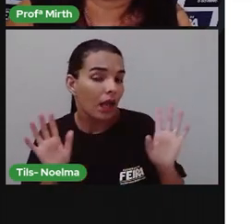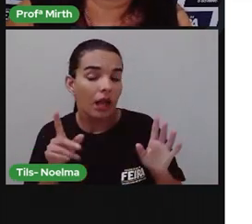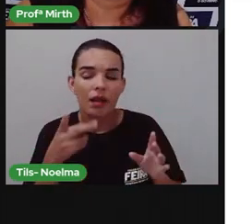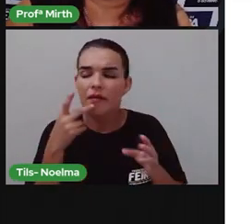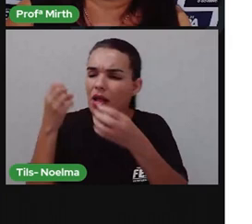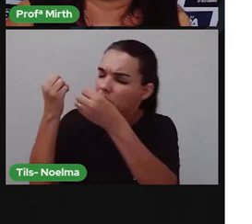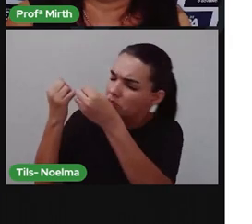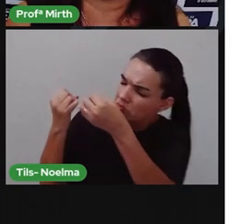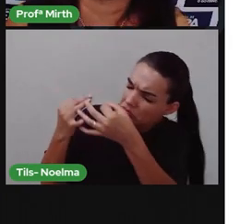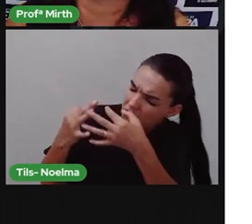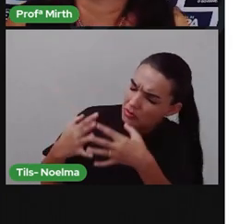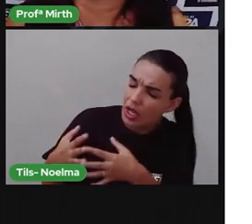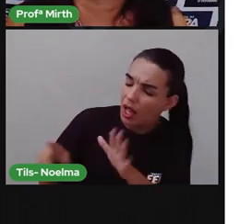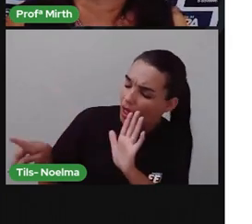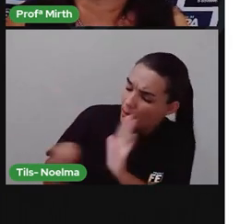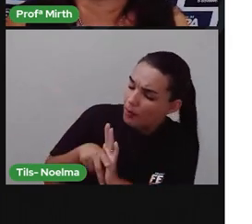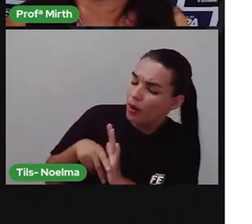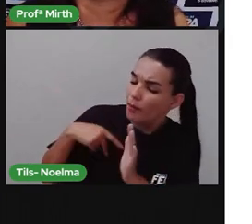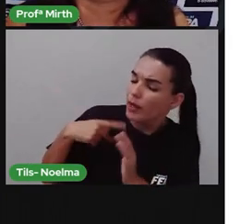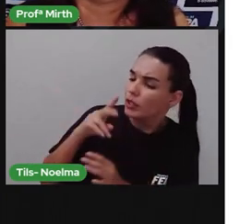contando a história dele mesmo.